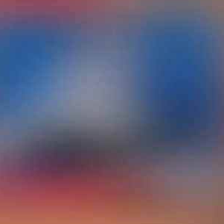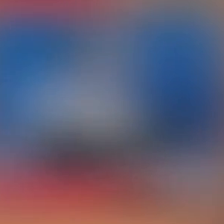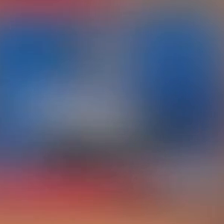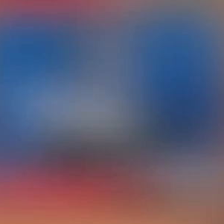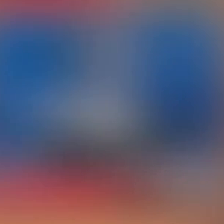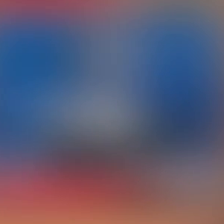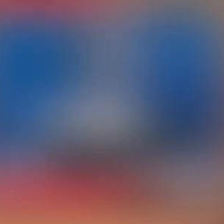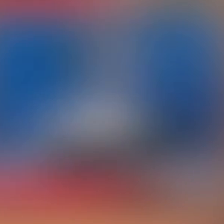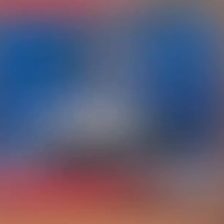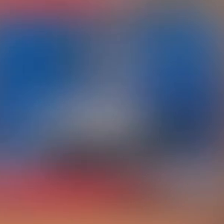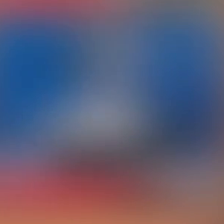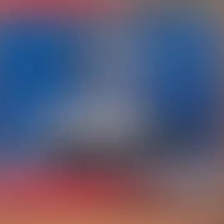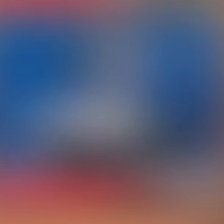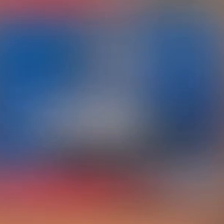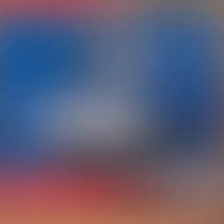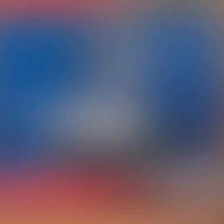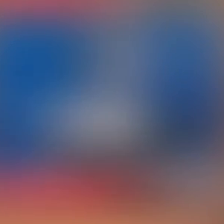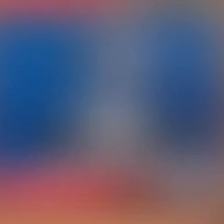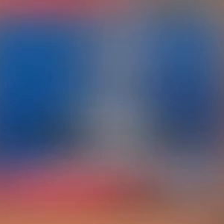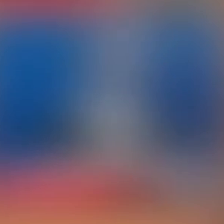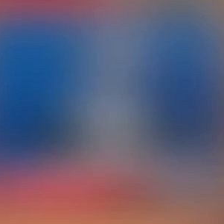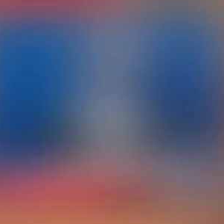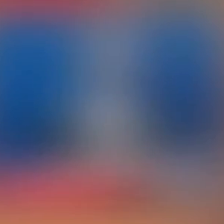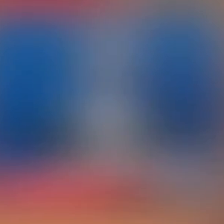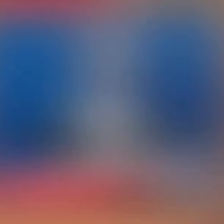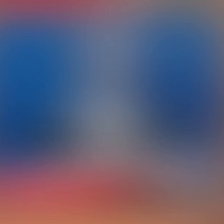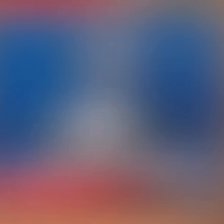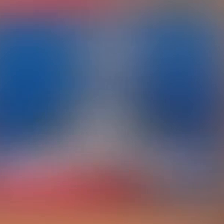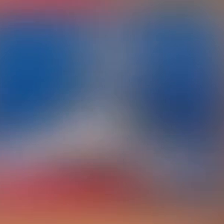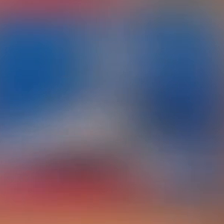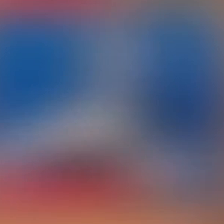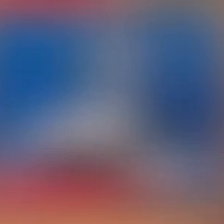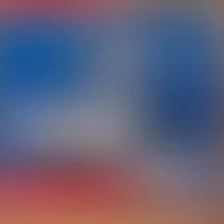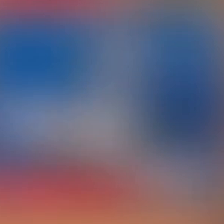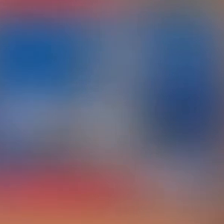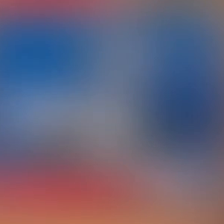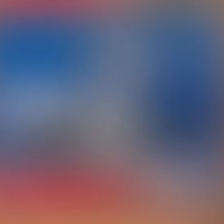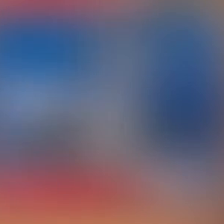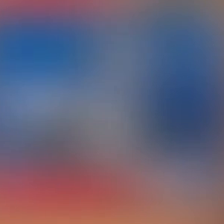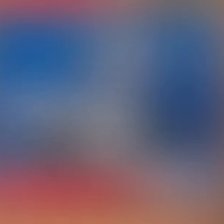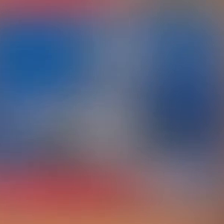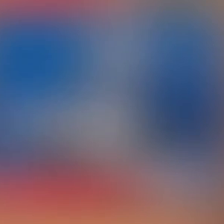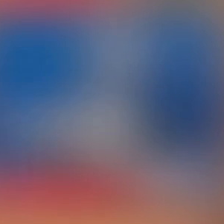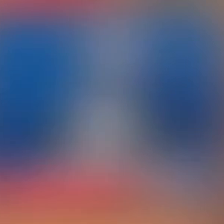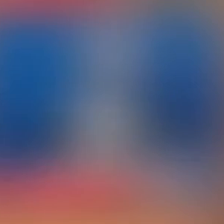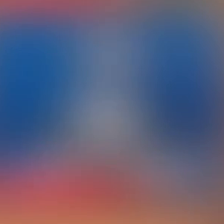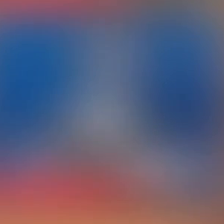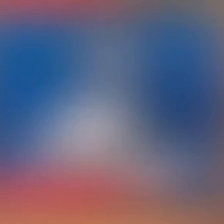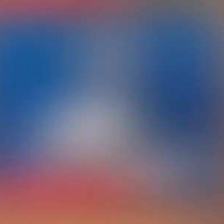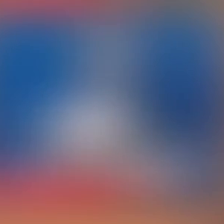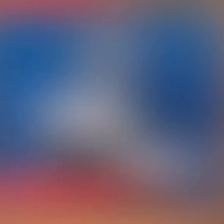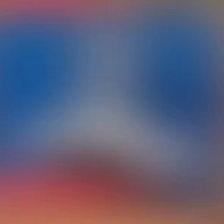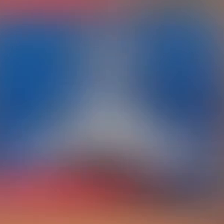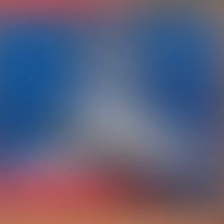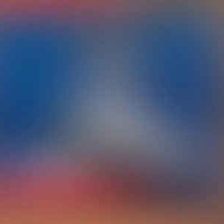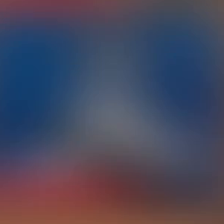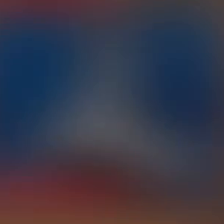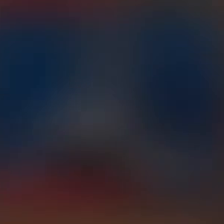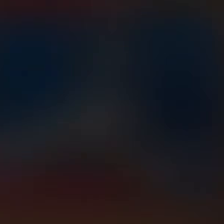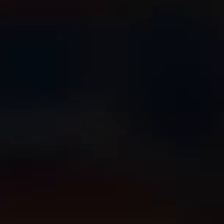existe uma rubrica no orçamento federal nessa lei orçamentária que é o nome da rubrica é